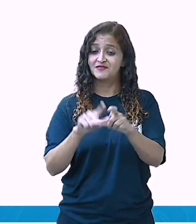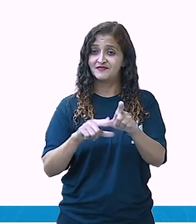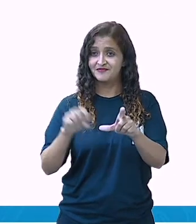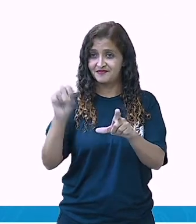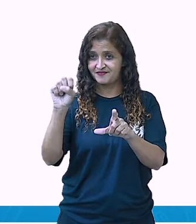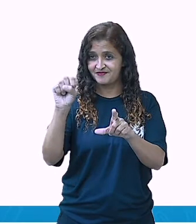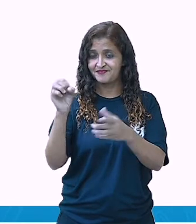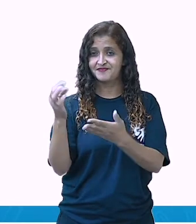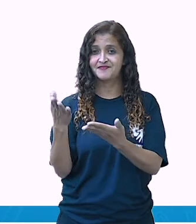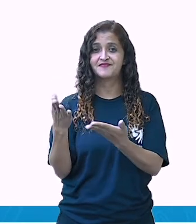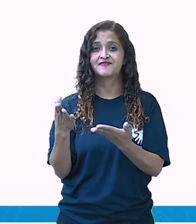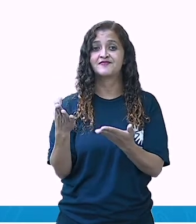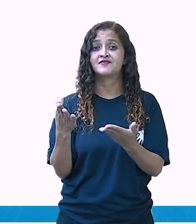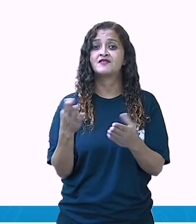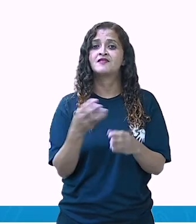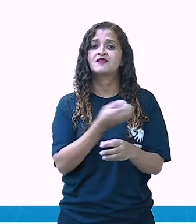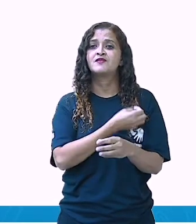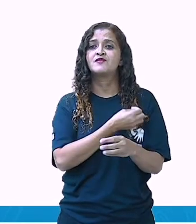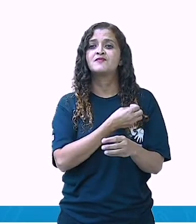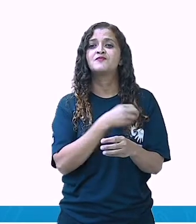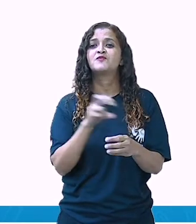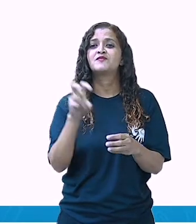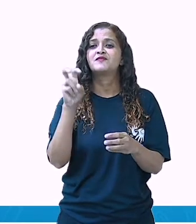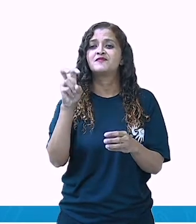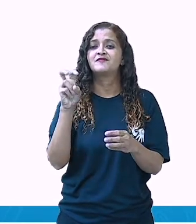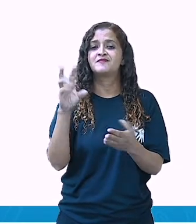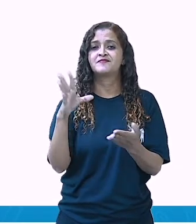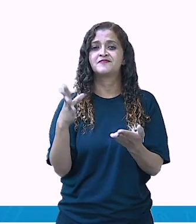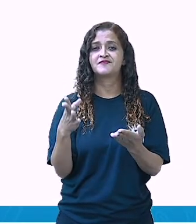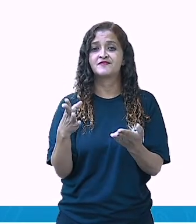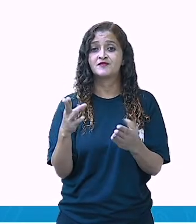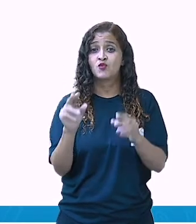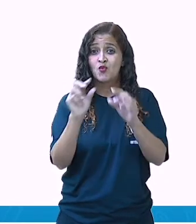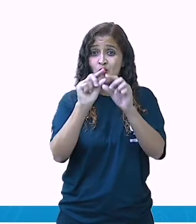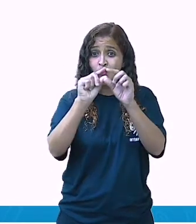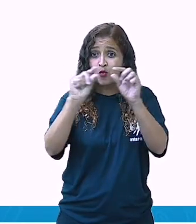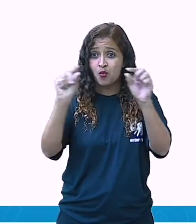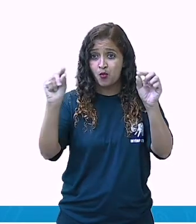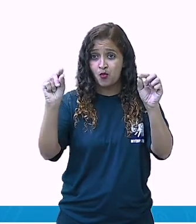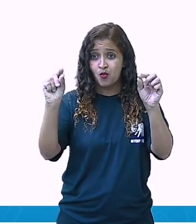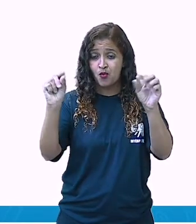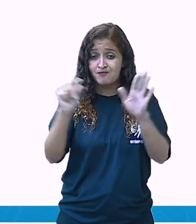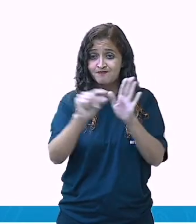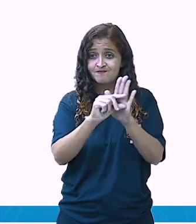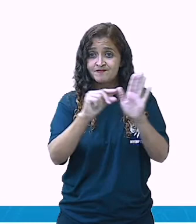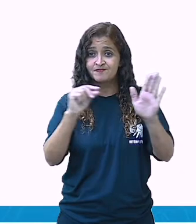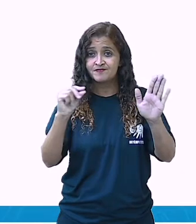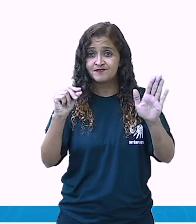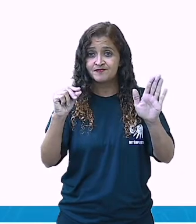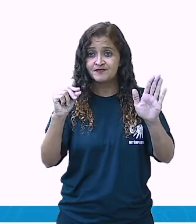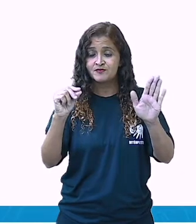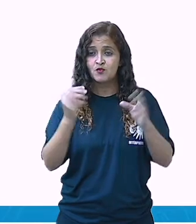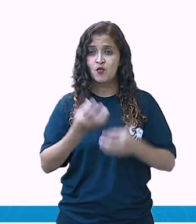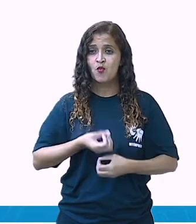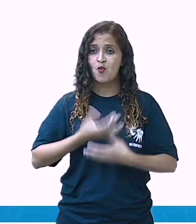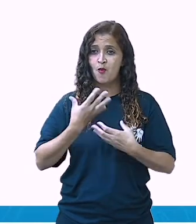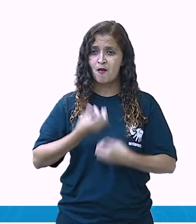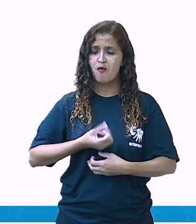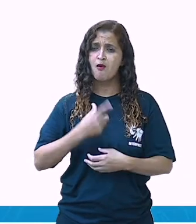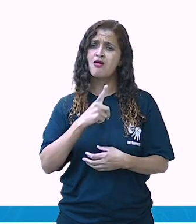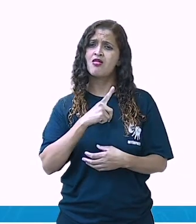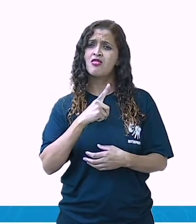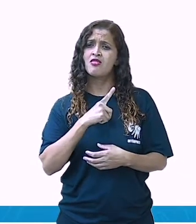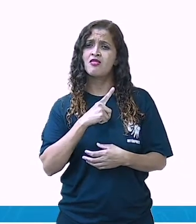Isso mesmo. Aí na atividade 5, quantos versos e estrofes o poema possui?